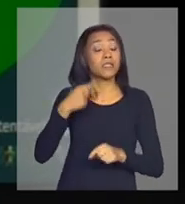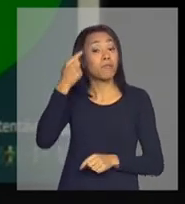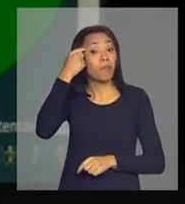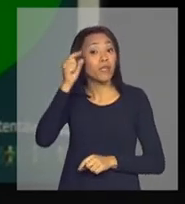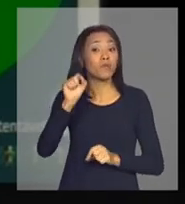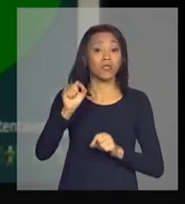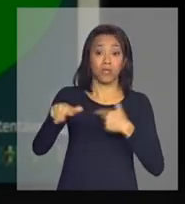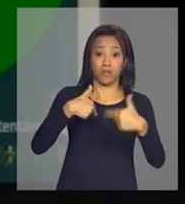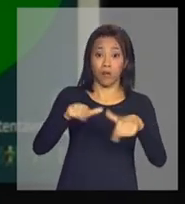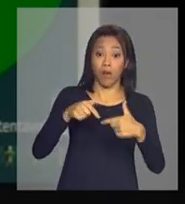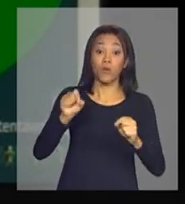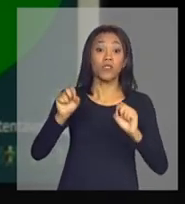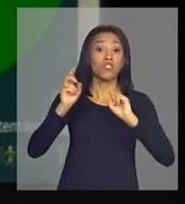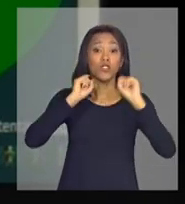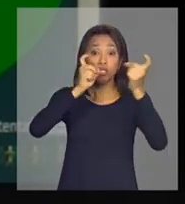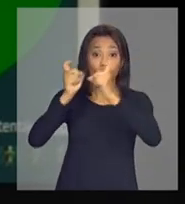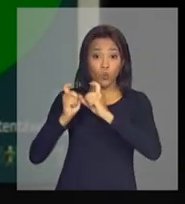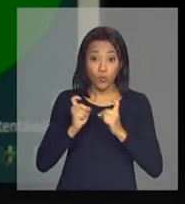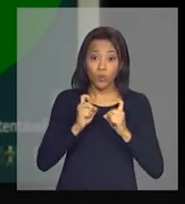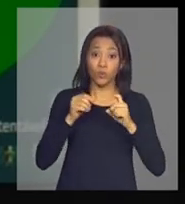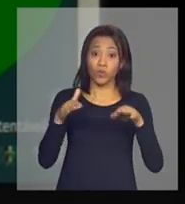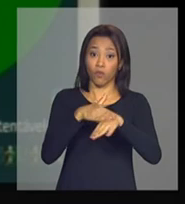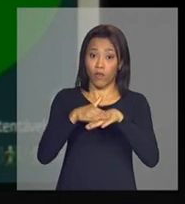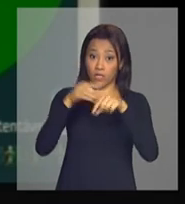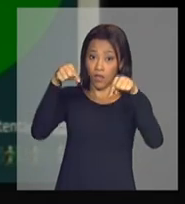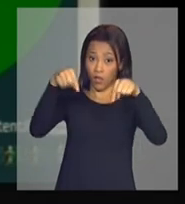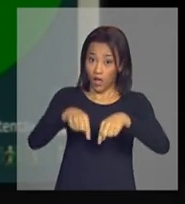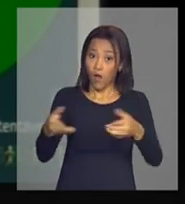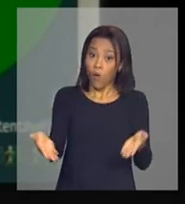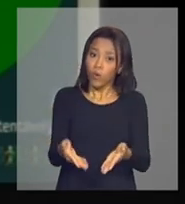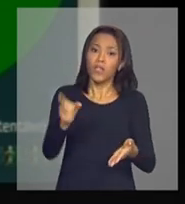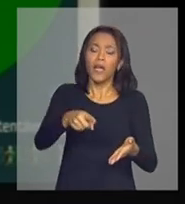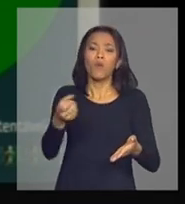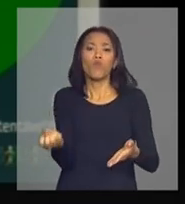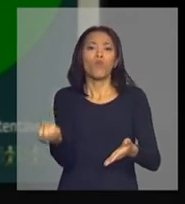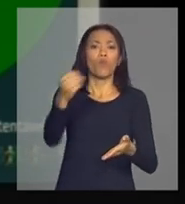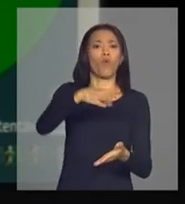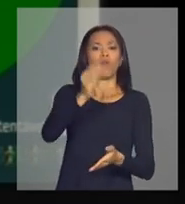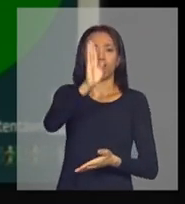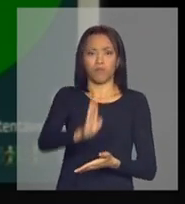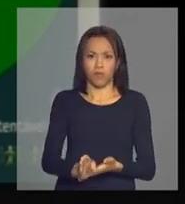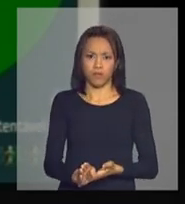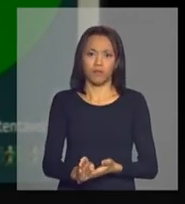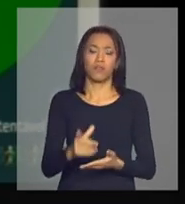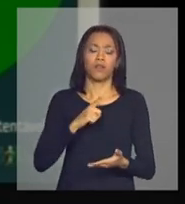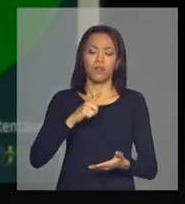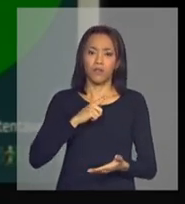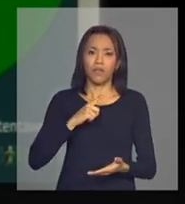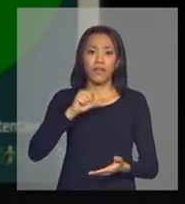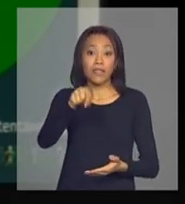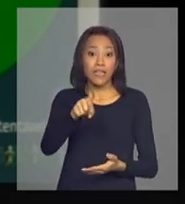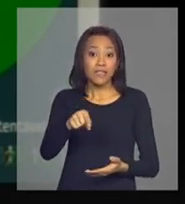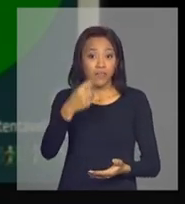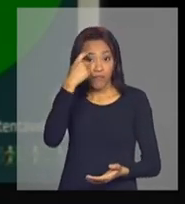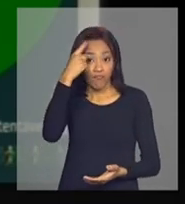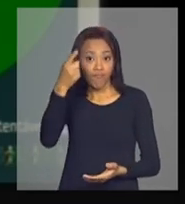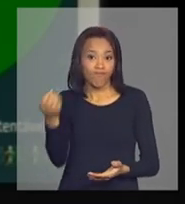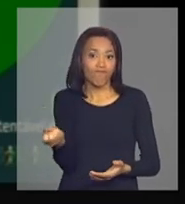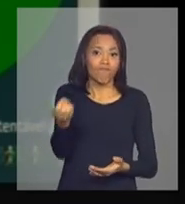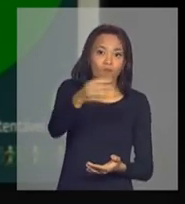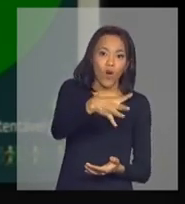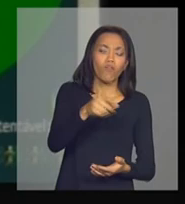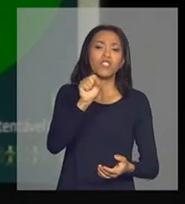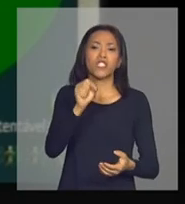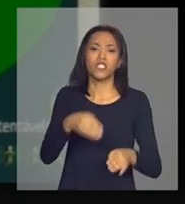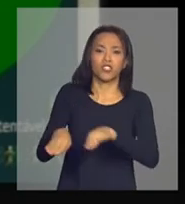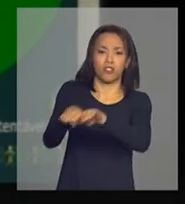trabalha, o que se discute, é a ideia de um novo Brasil que seja assentado nesse triângulo de equidade